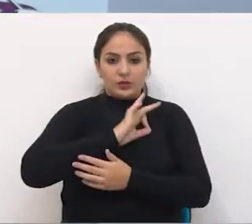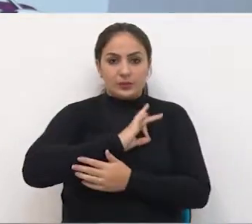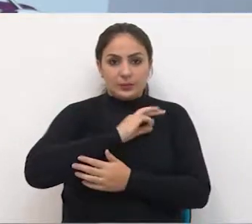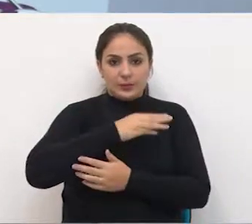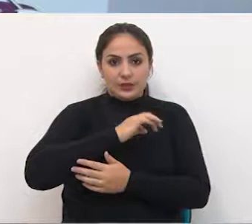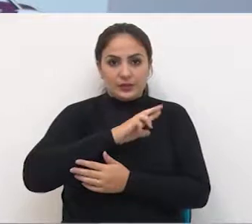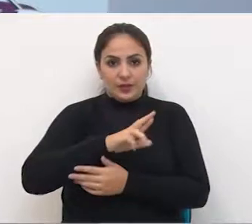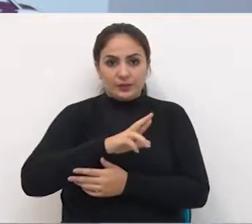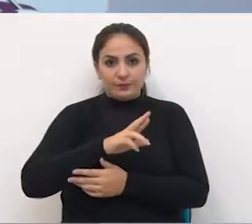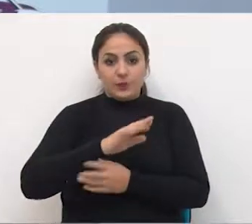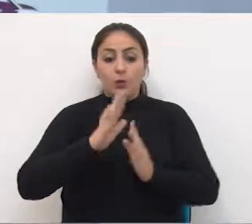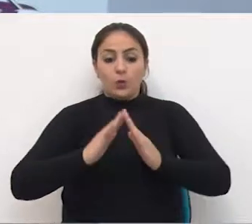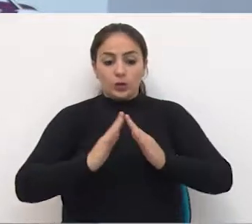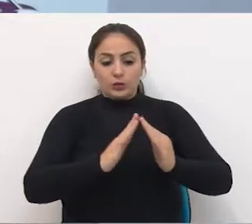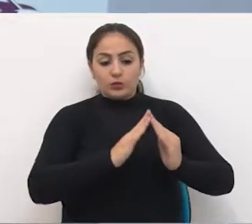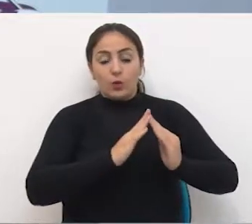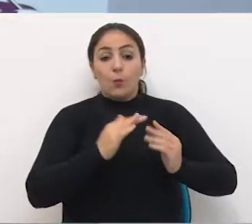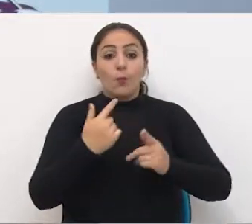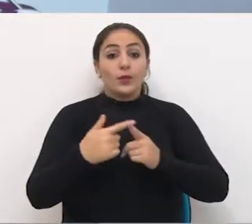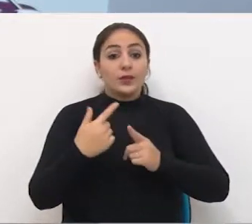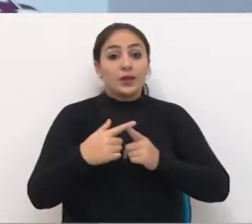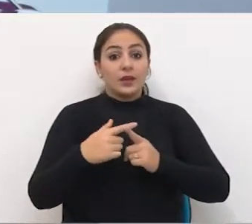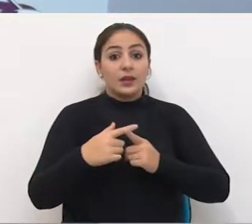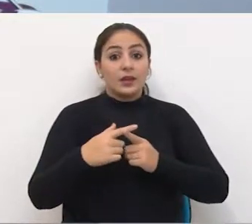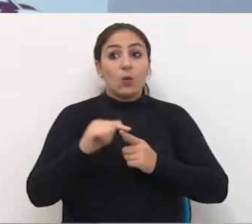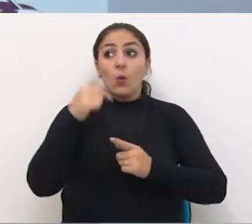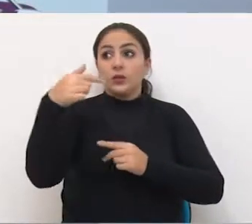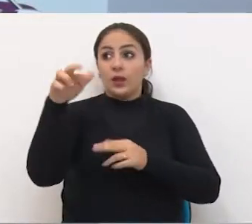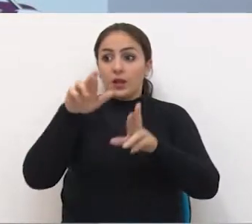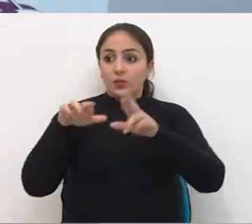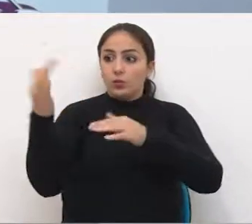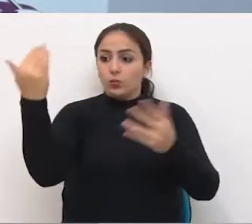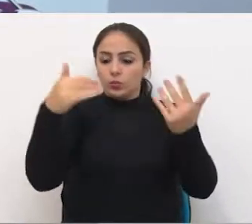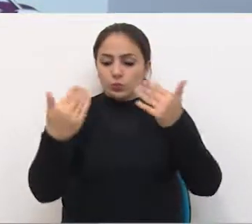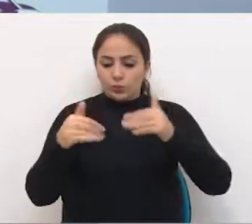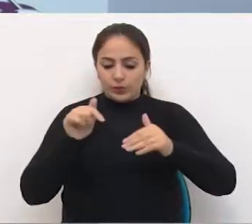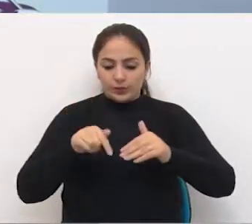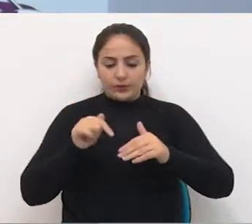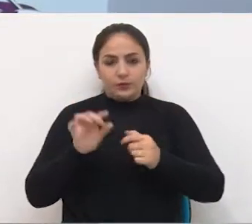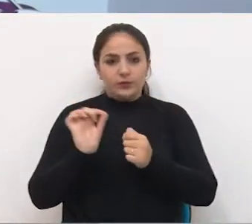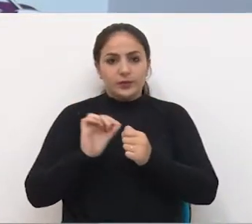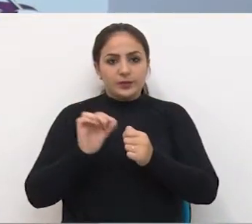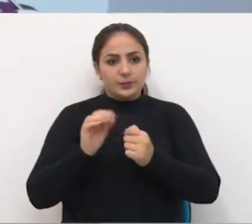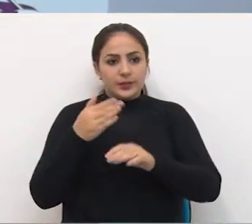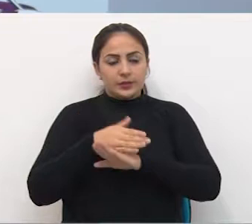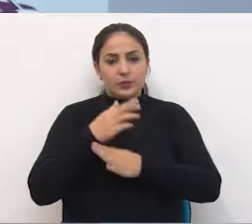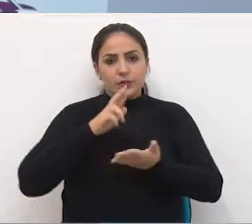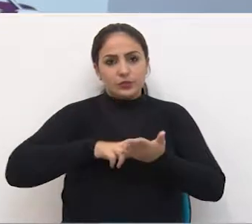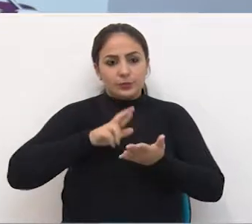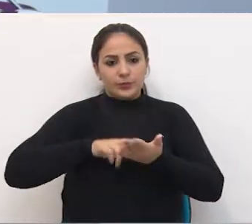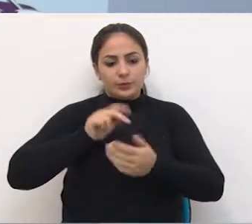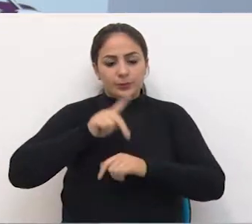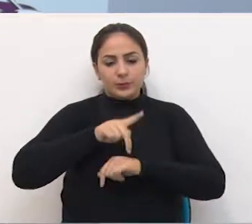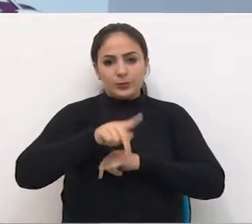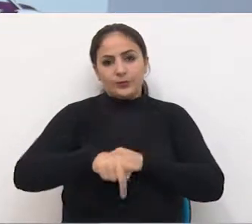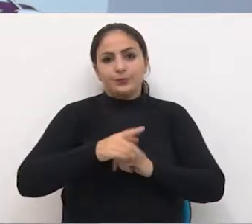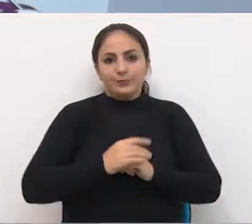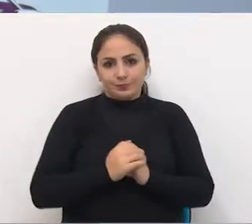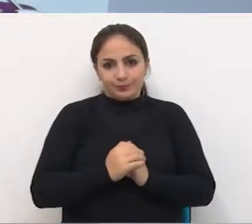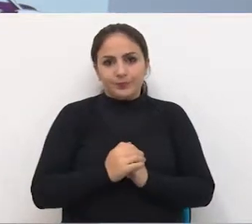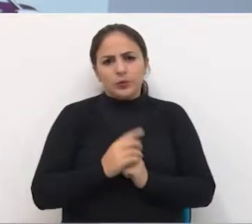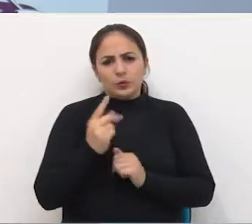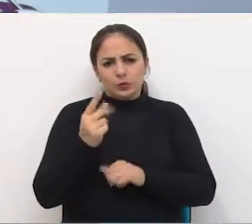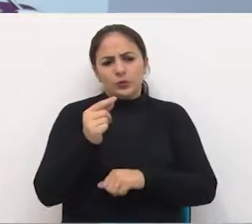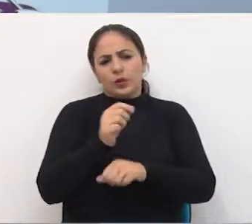sua residência, pois foram deslocados de outras regiões para fazerem parte do regimento aqui em Passo Fundo.